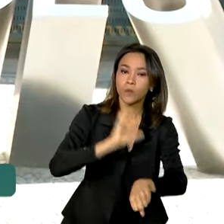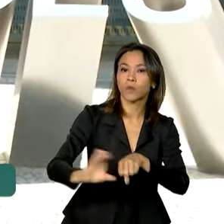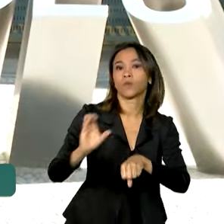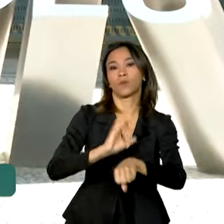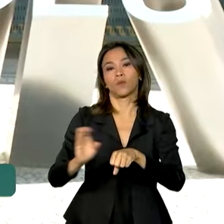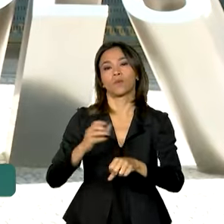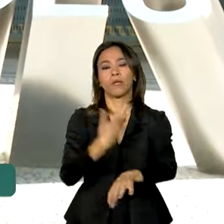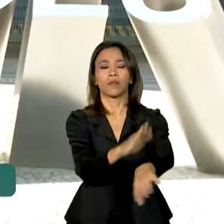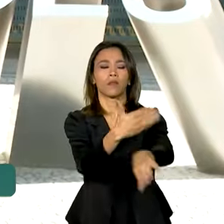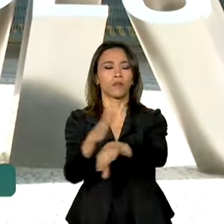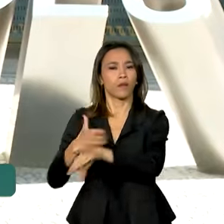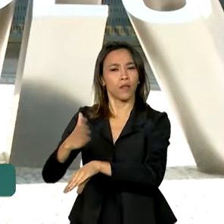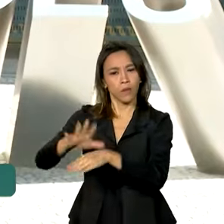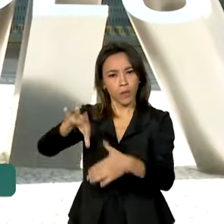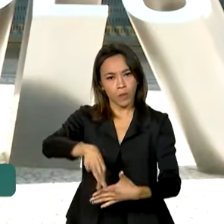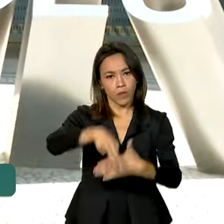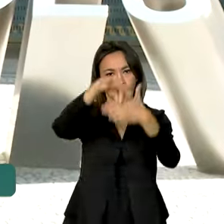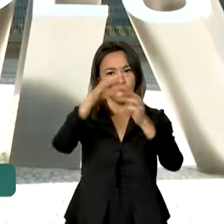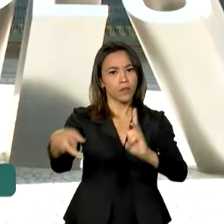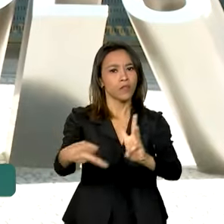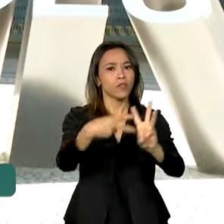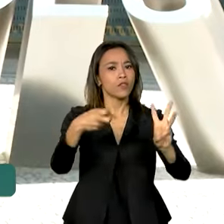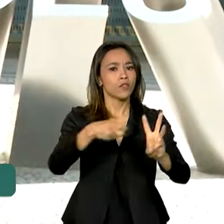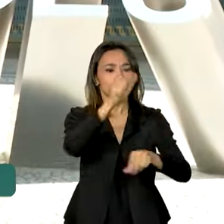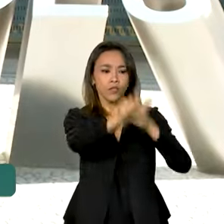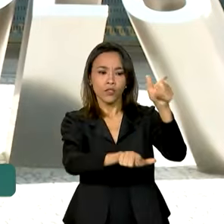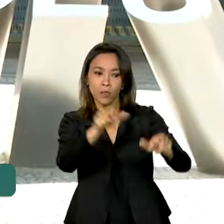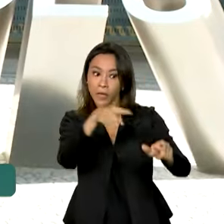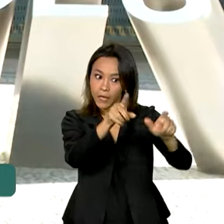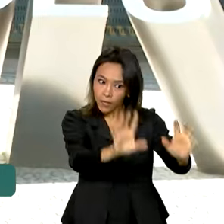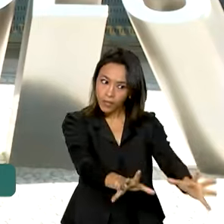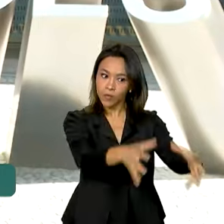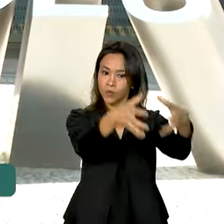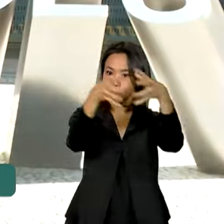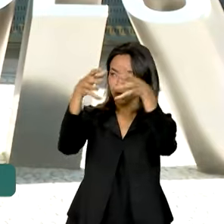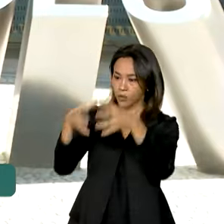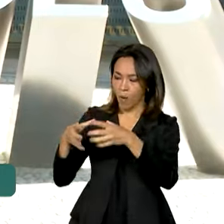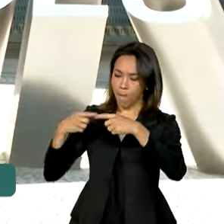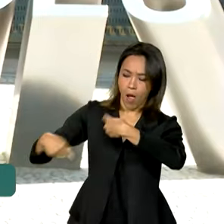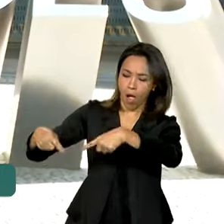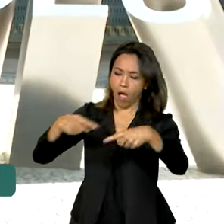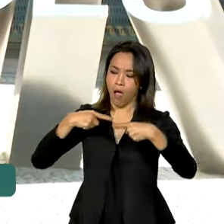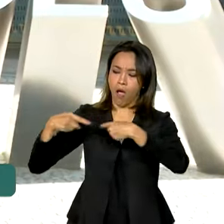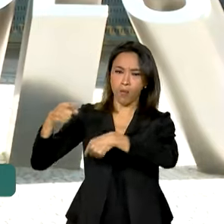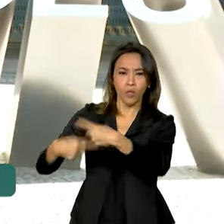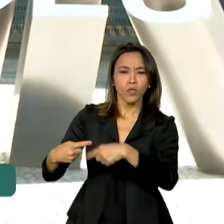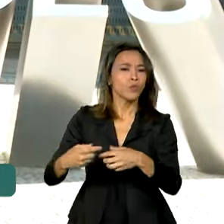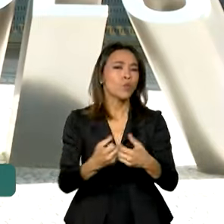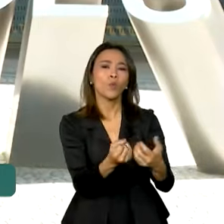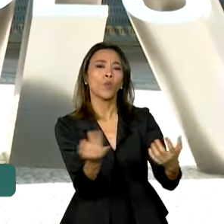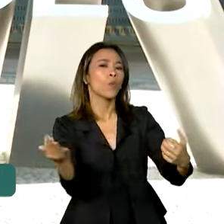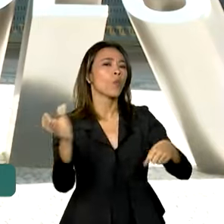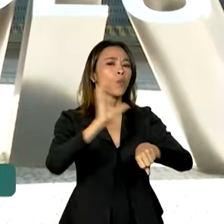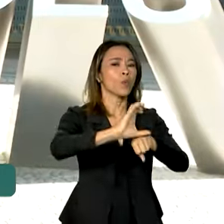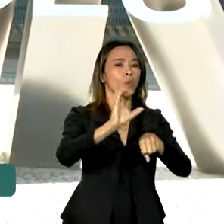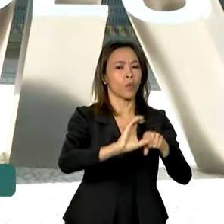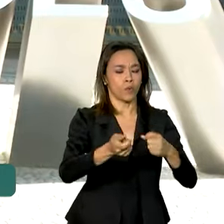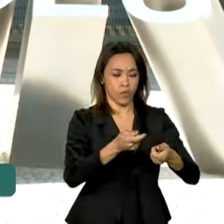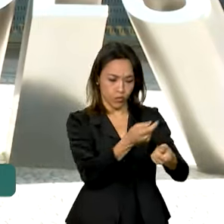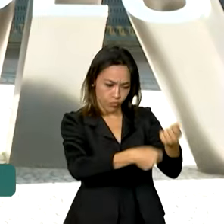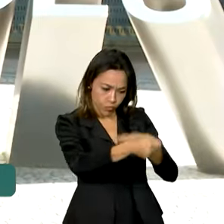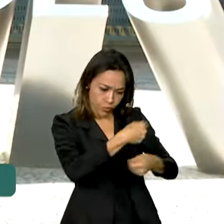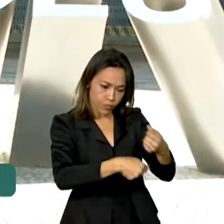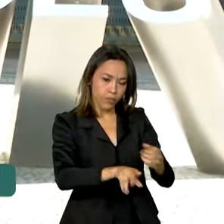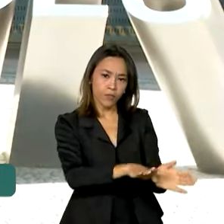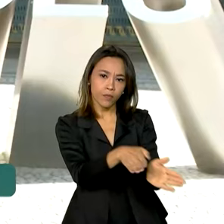lideranças indígenas jovens, para participação em discussões políticas. Entre os cursos que vão ser oferecidos estão gestão financeira e